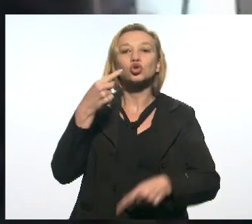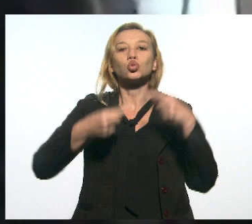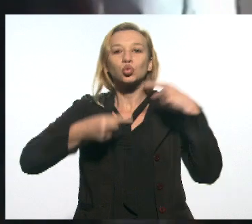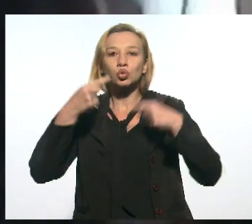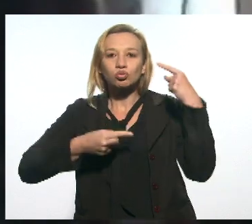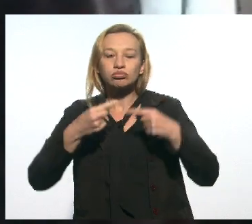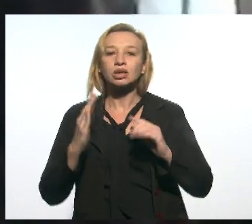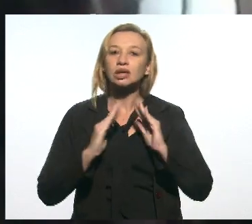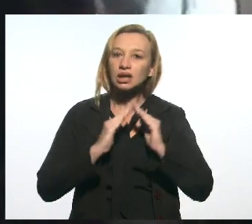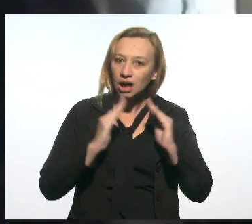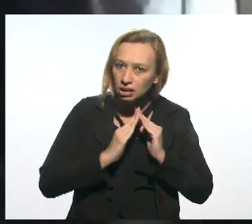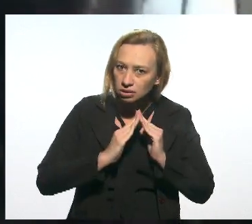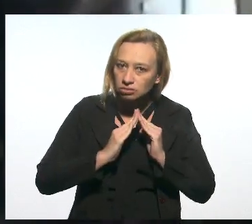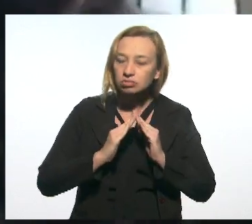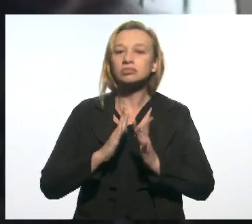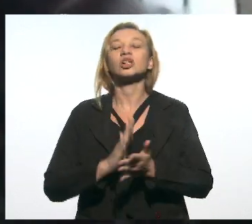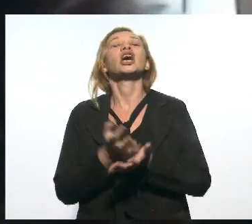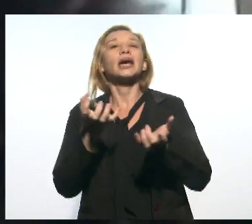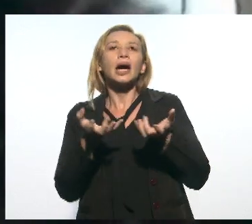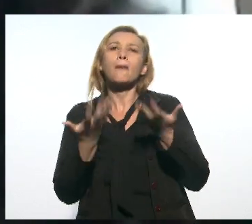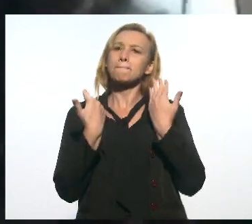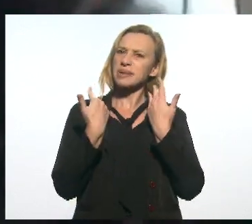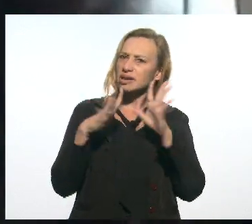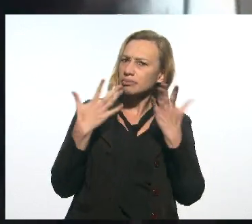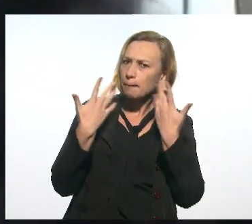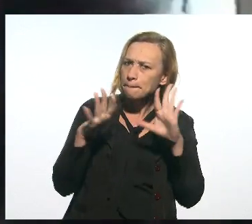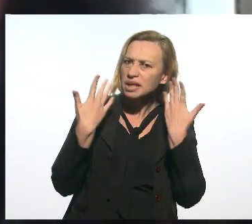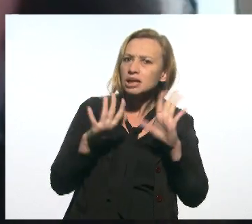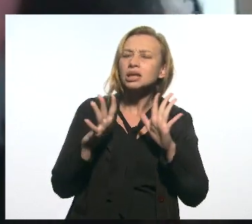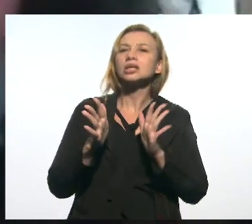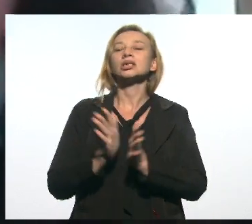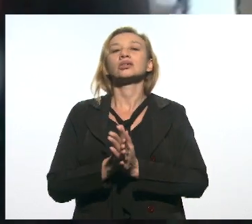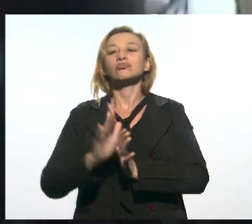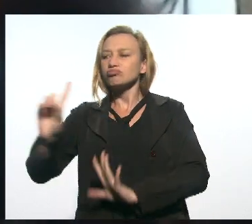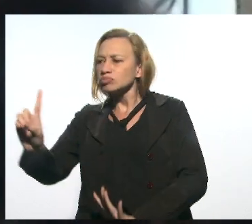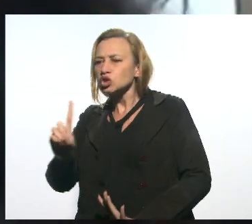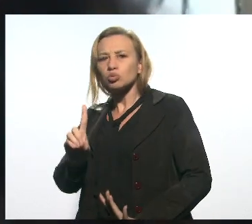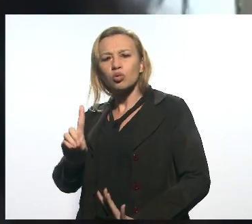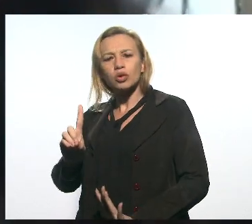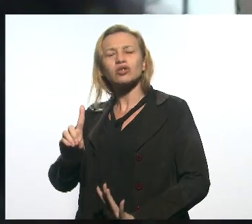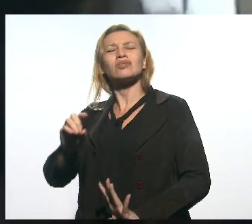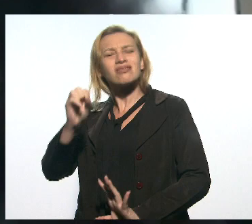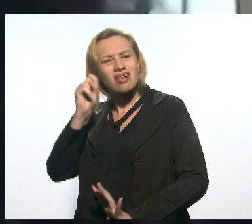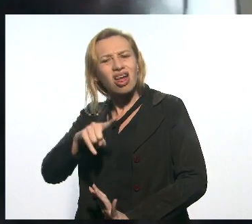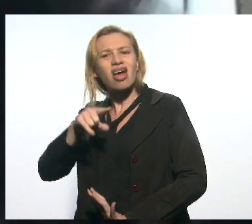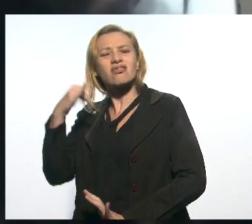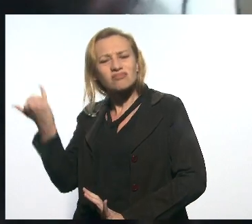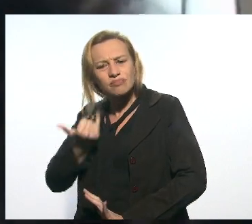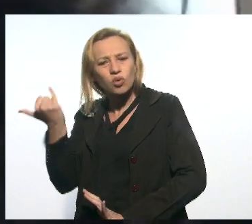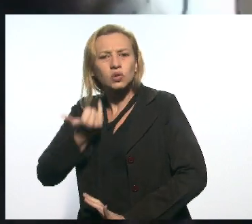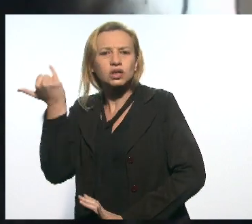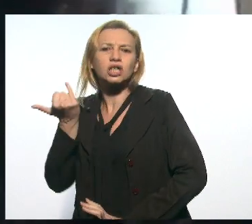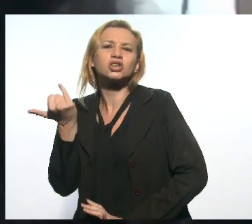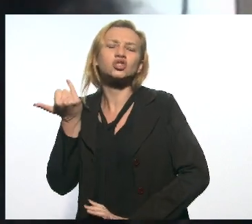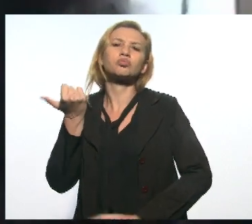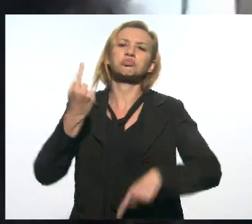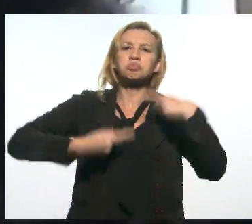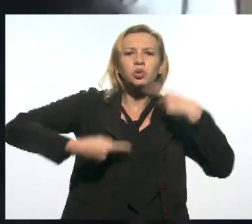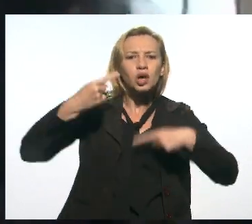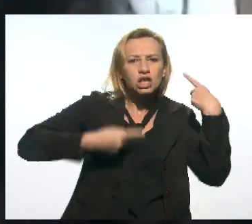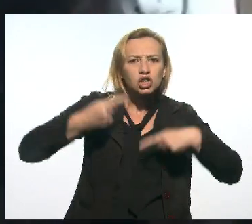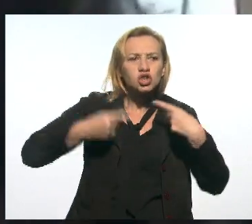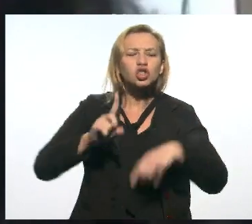casa. Quero parabenizá-lo por trazer, nesse momento que é muito importante, esse momento político